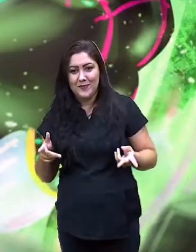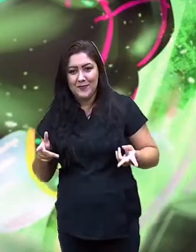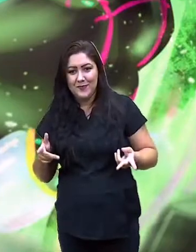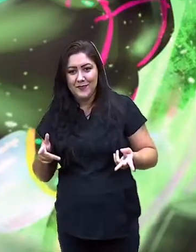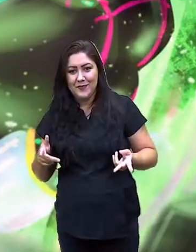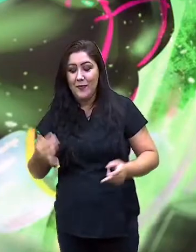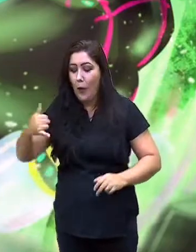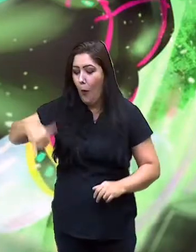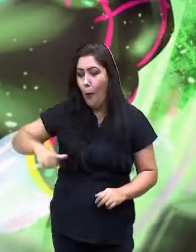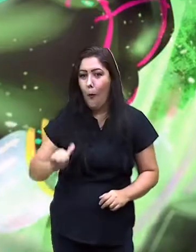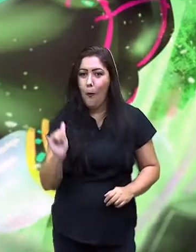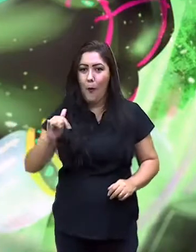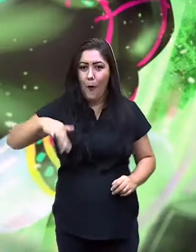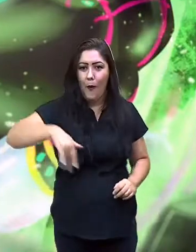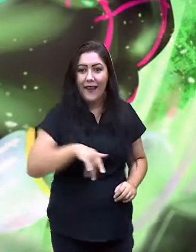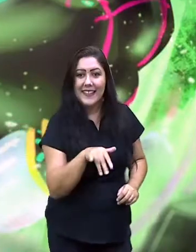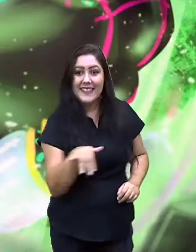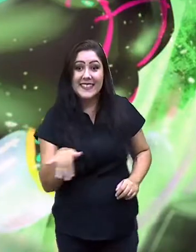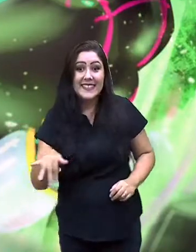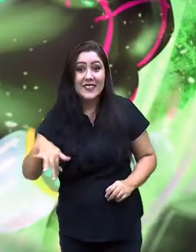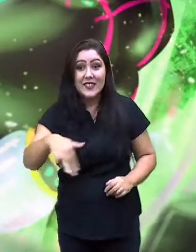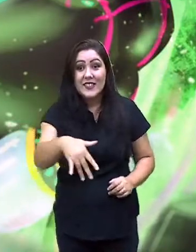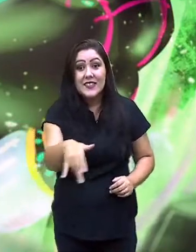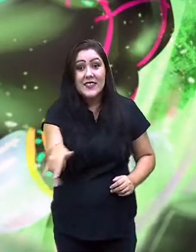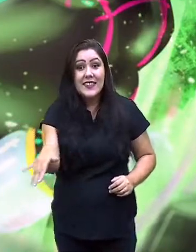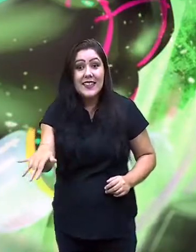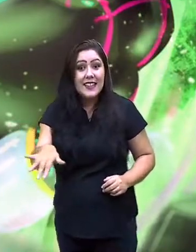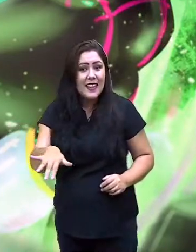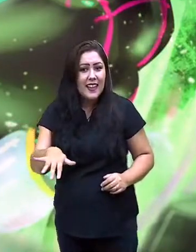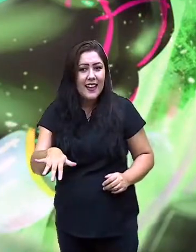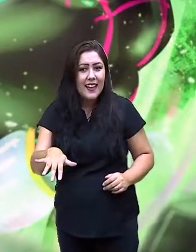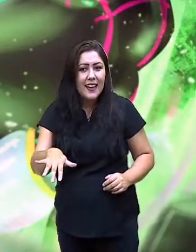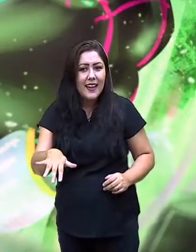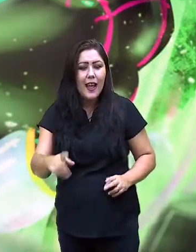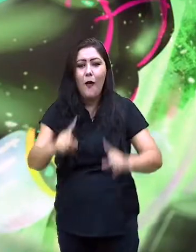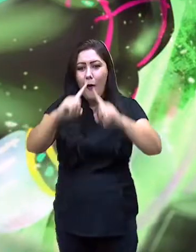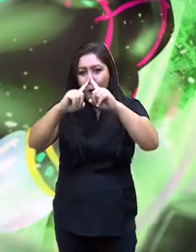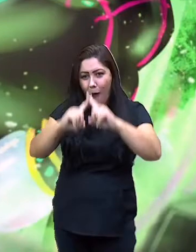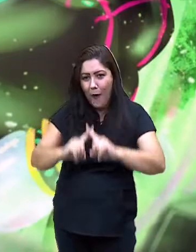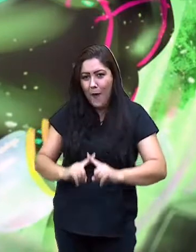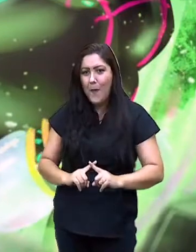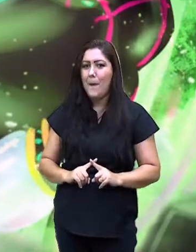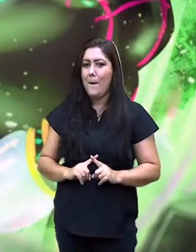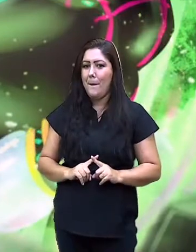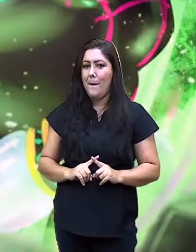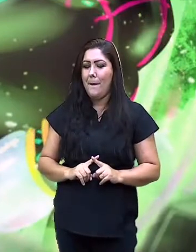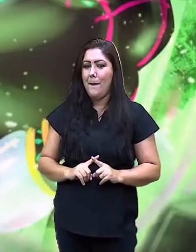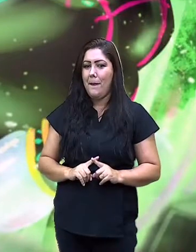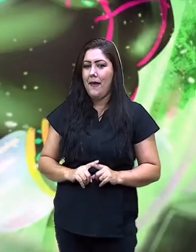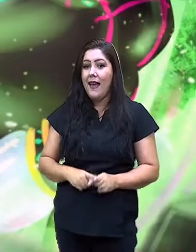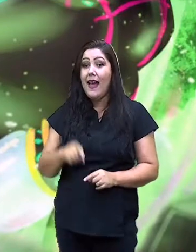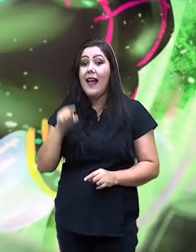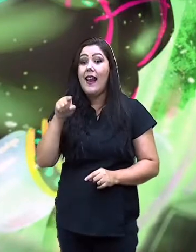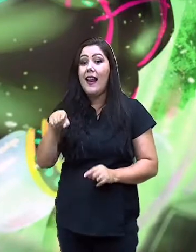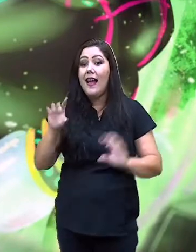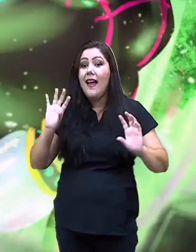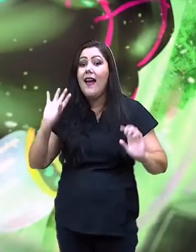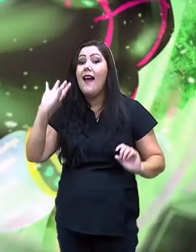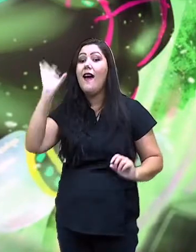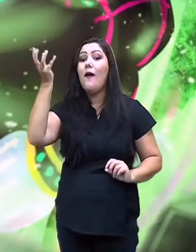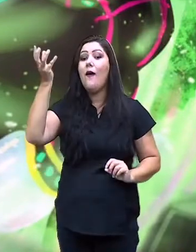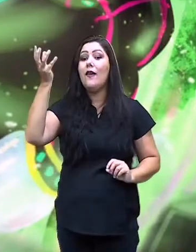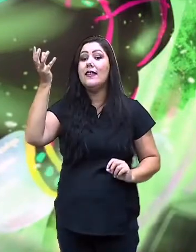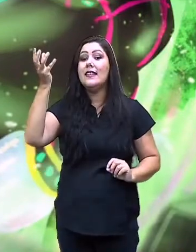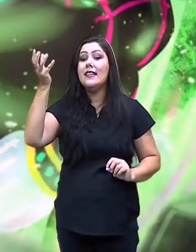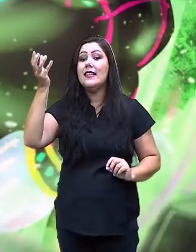Boi ser desfile dele ter competição lá acontece vários